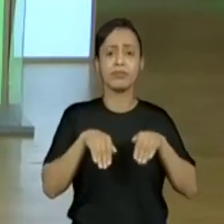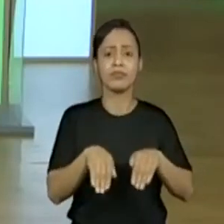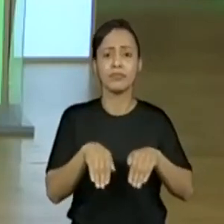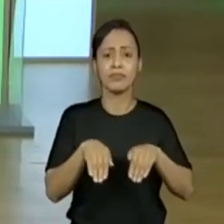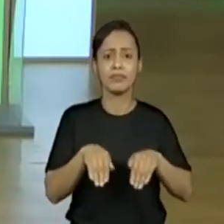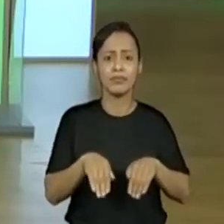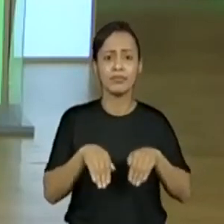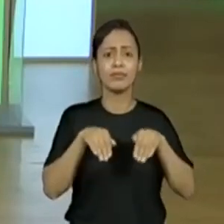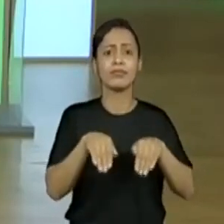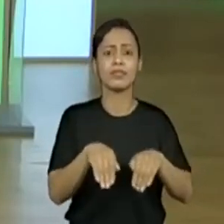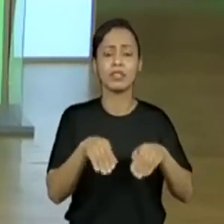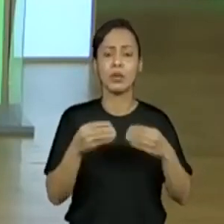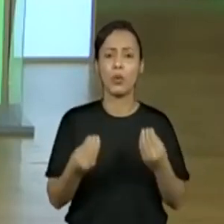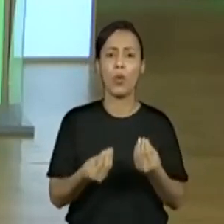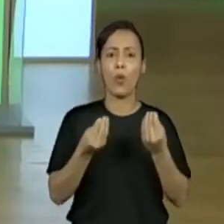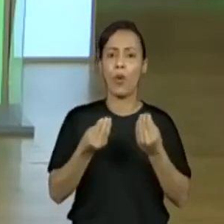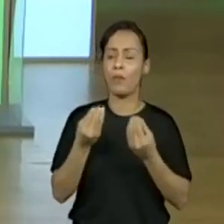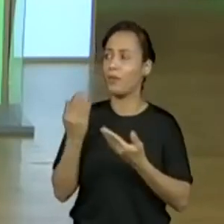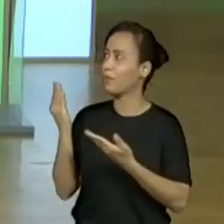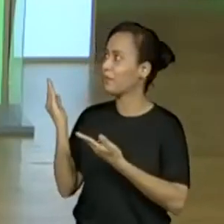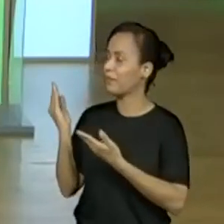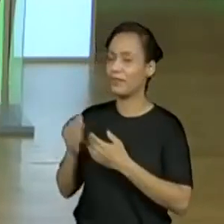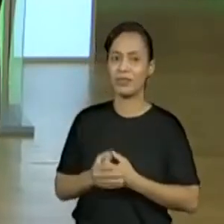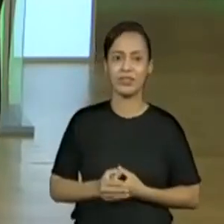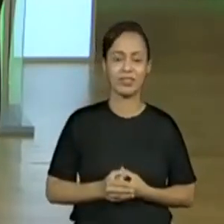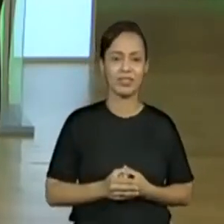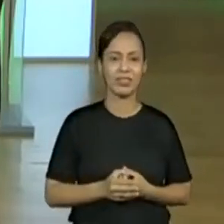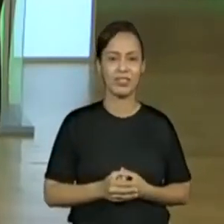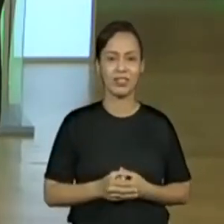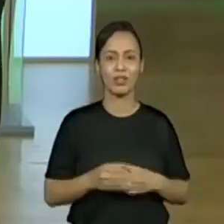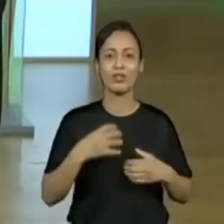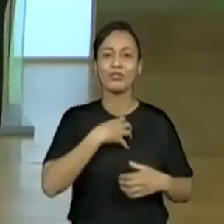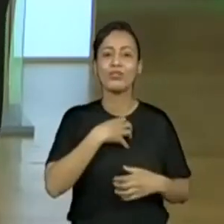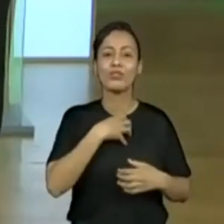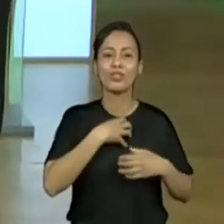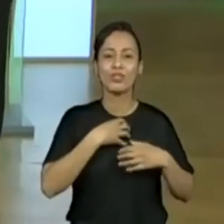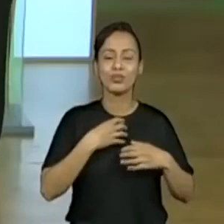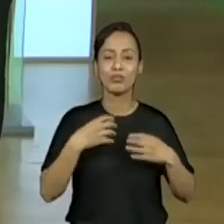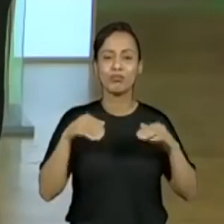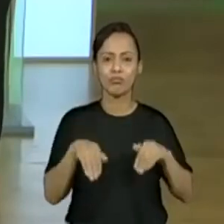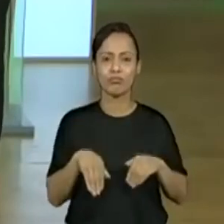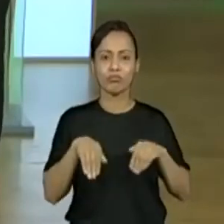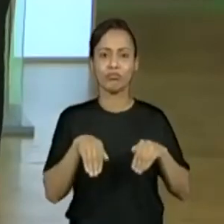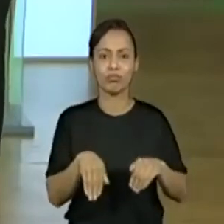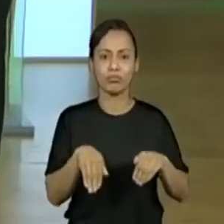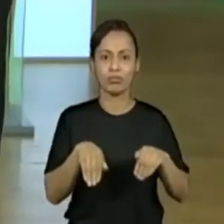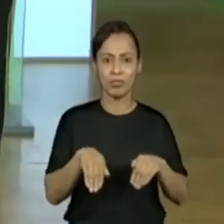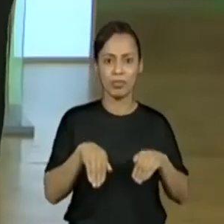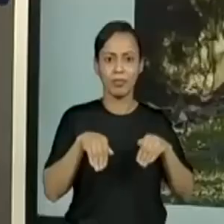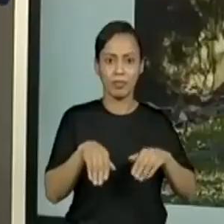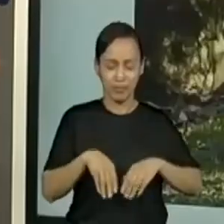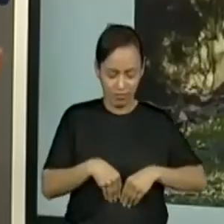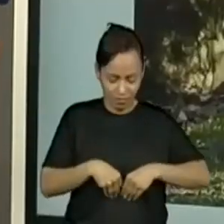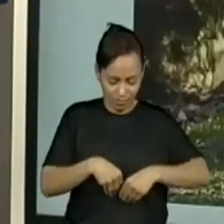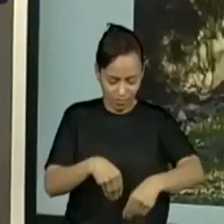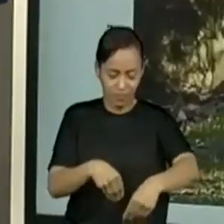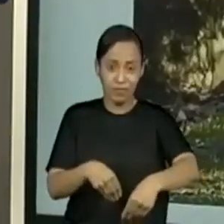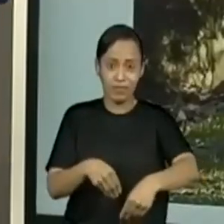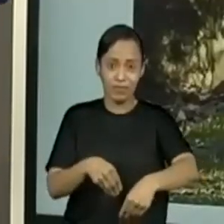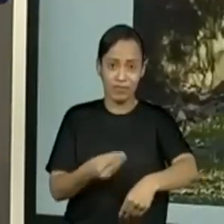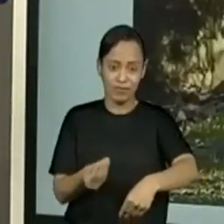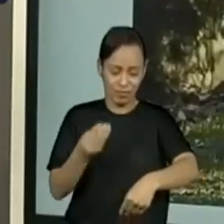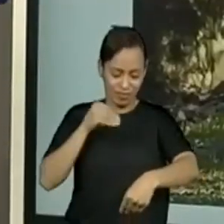Pensando nos saltos do canguru que a gente falou no início da aula, o canguru salta para se locomover e esse salto pode